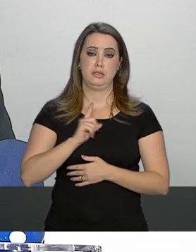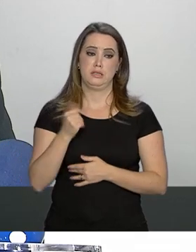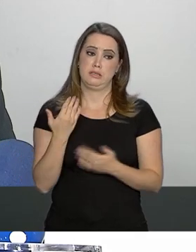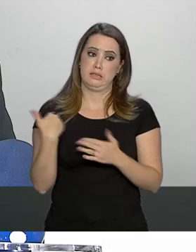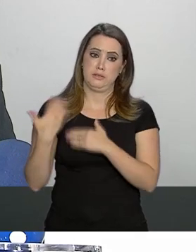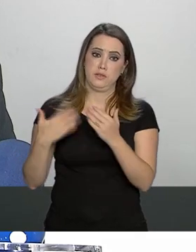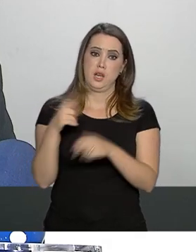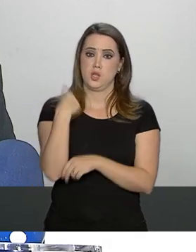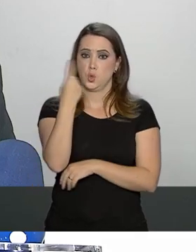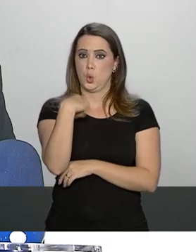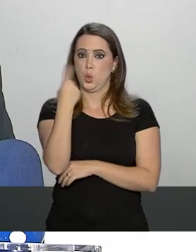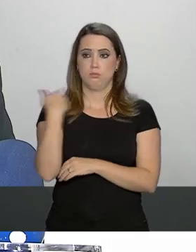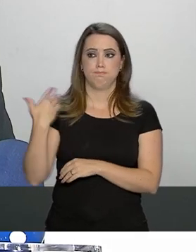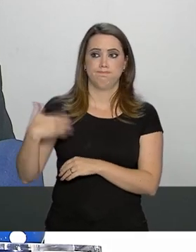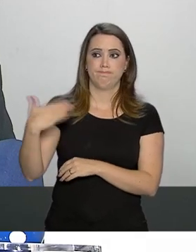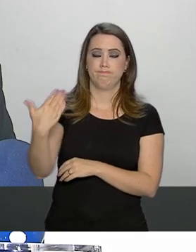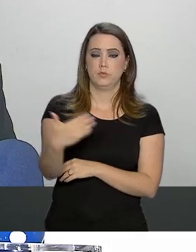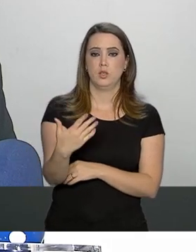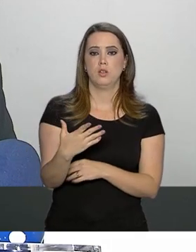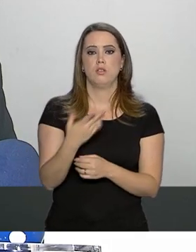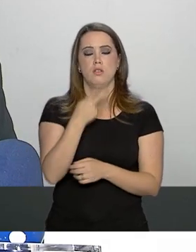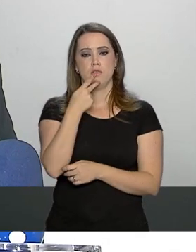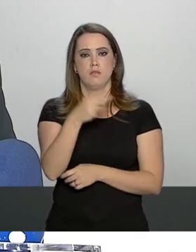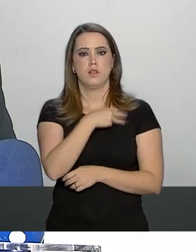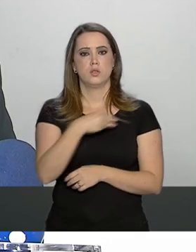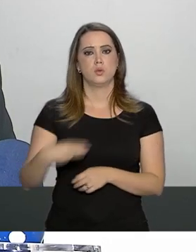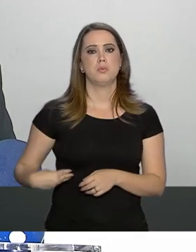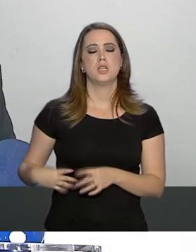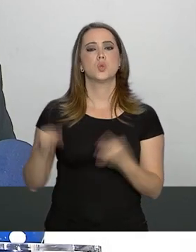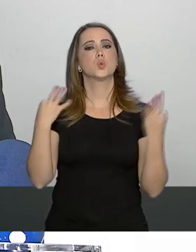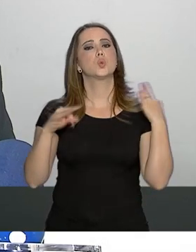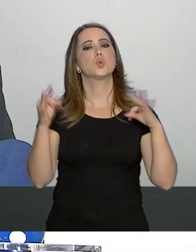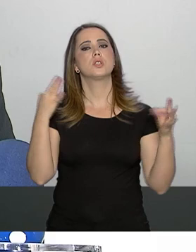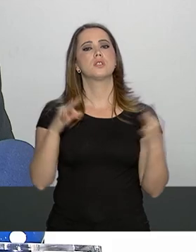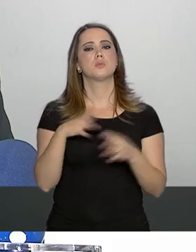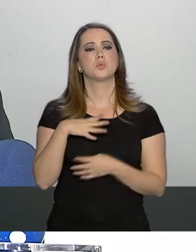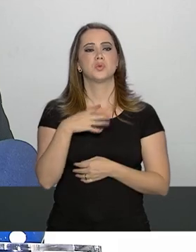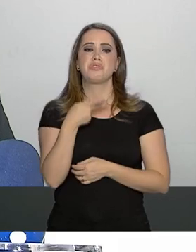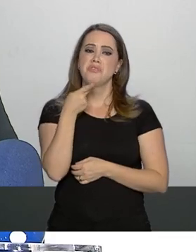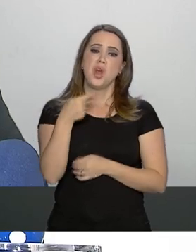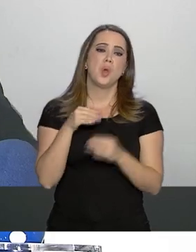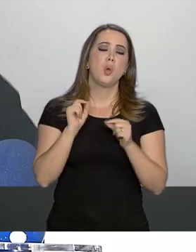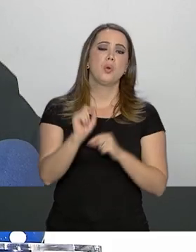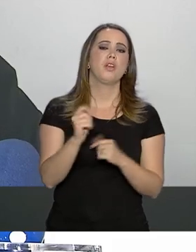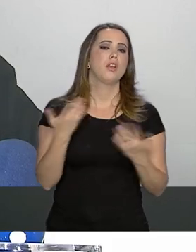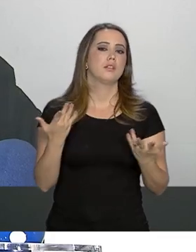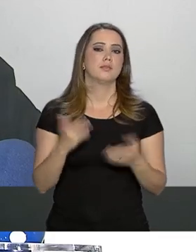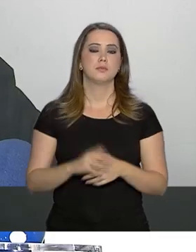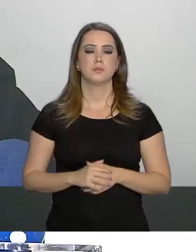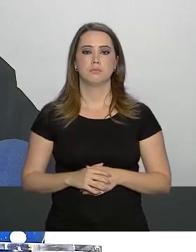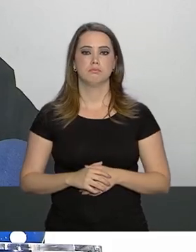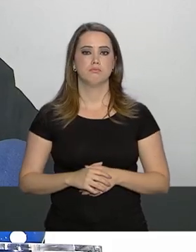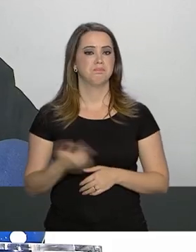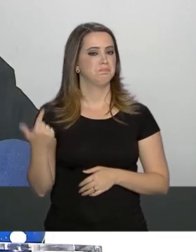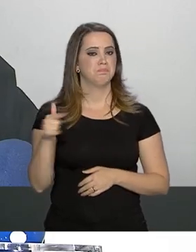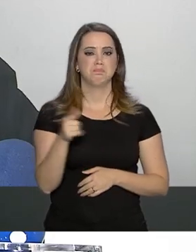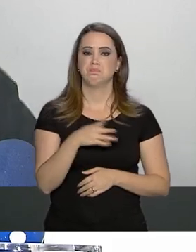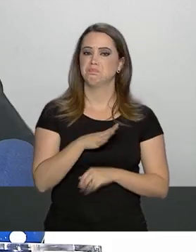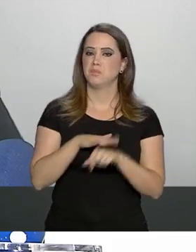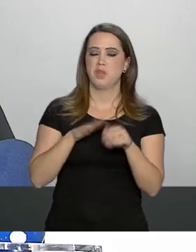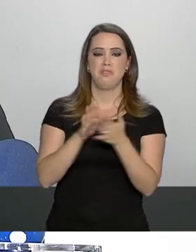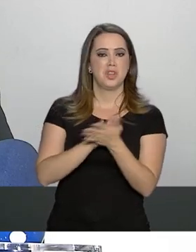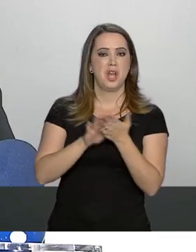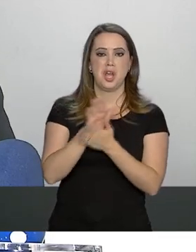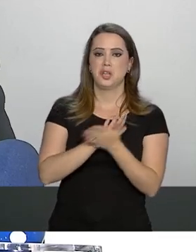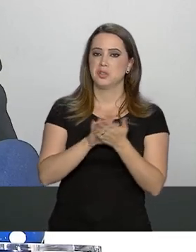nas últimas horas desde ontem em relação ao ministro do Turismo. Se ele fez algum comentário sobre esses dois episódios. Não, ele não fez nenhum desses